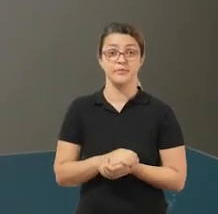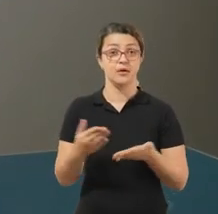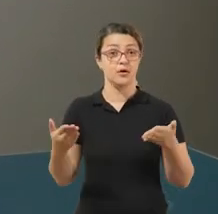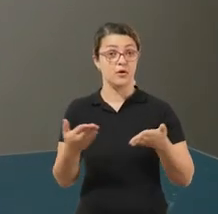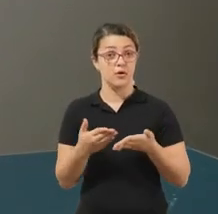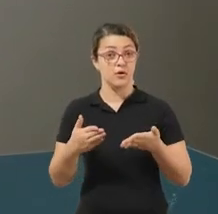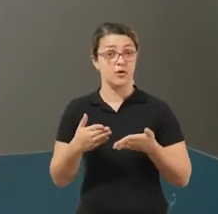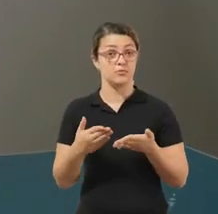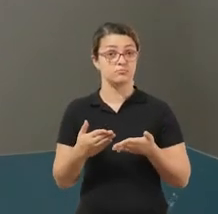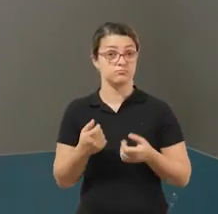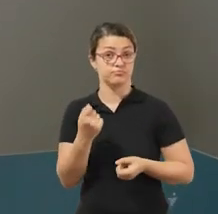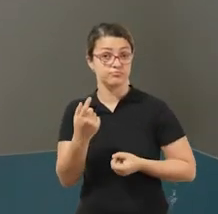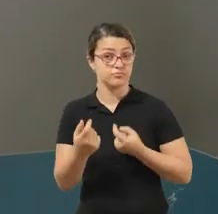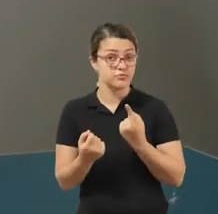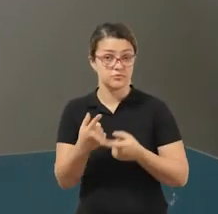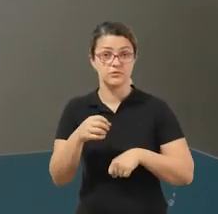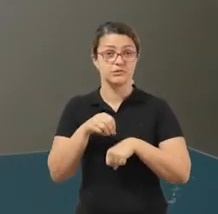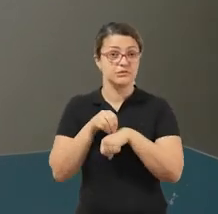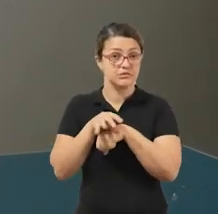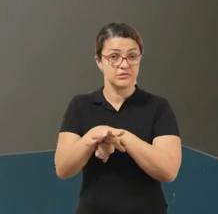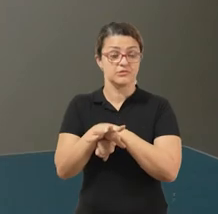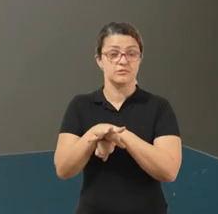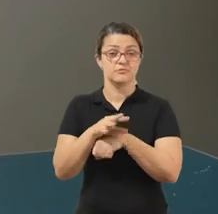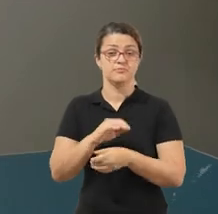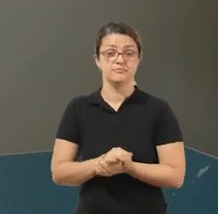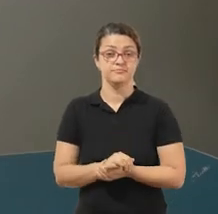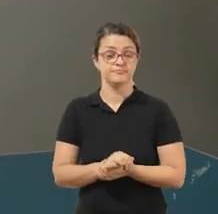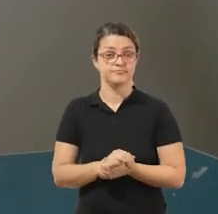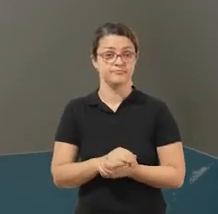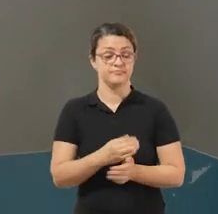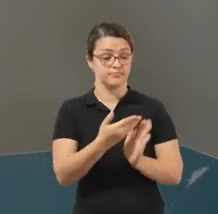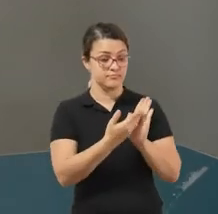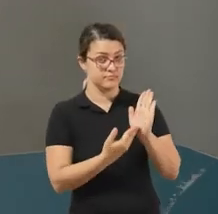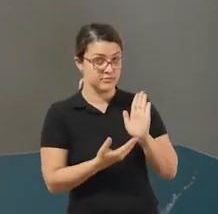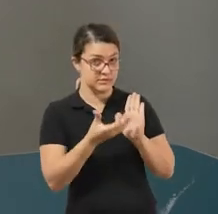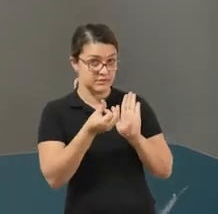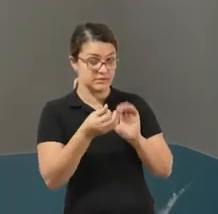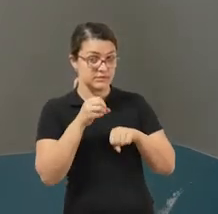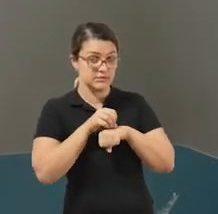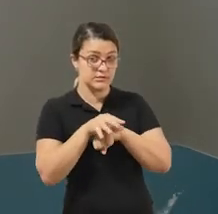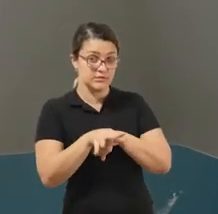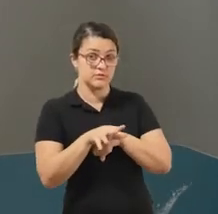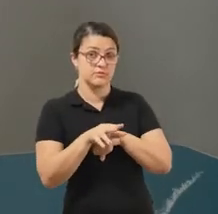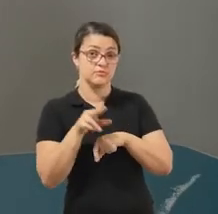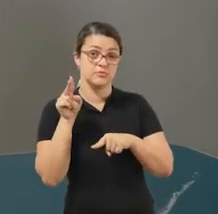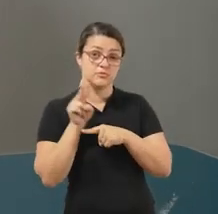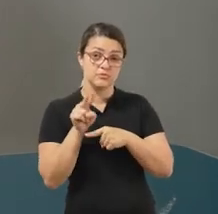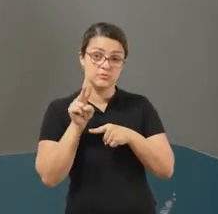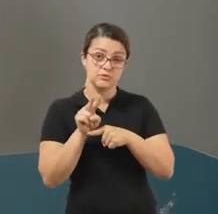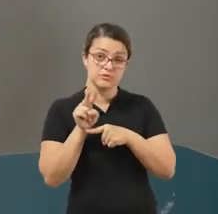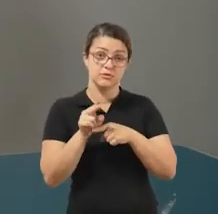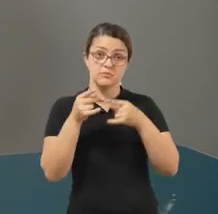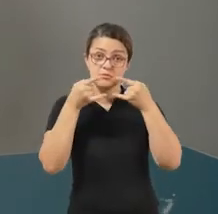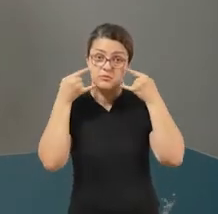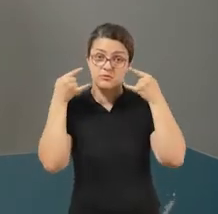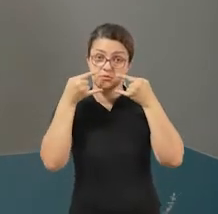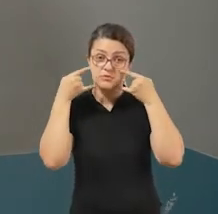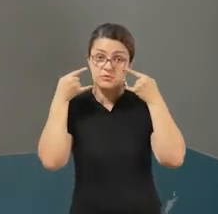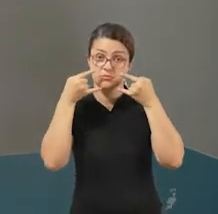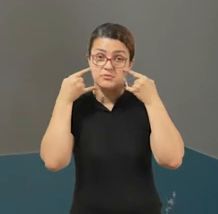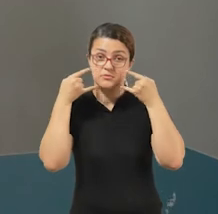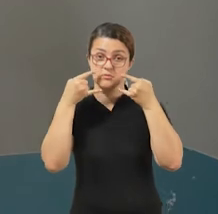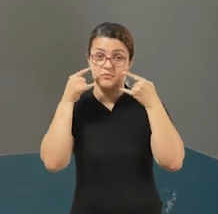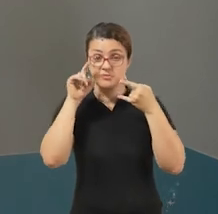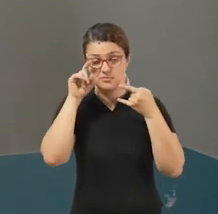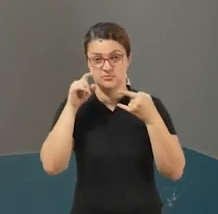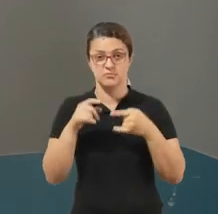Agora, algumas diquinhas para vocês, pessoal. Aqui eu trouxe seis dicas para vocês cuidarem da sua máscara de pano. Lembrando que a gente